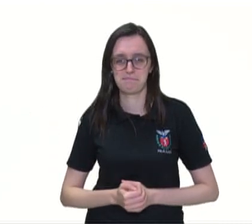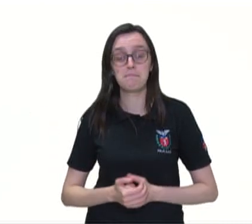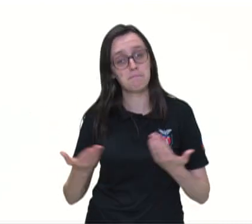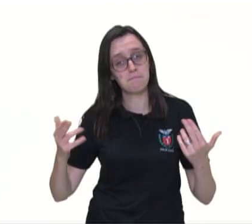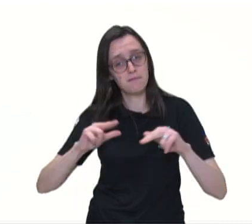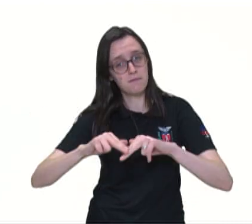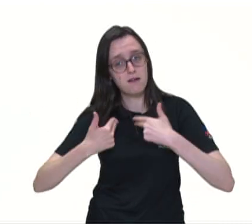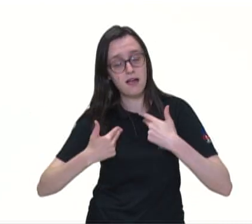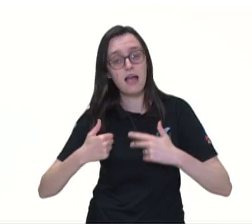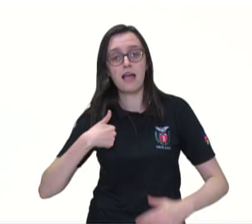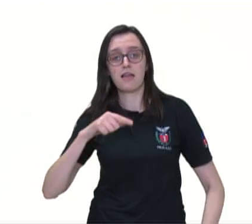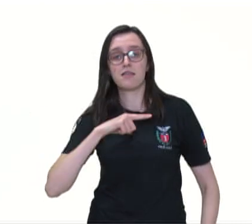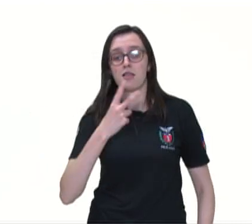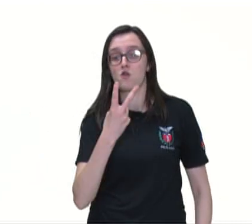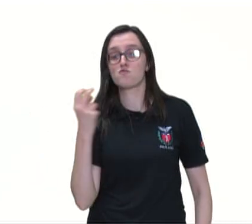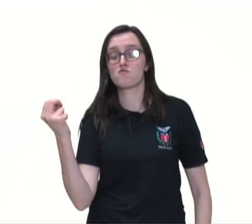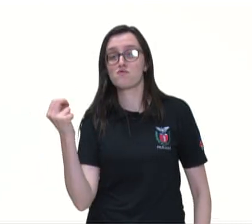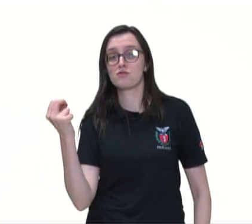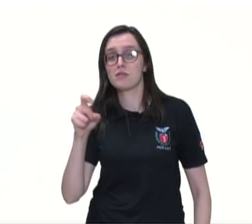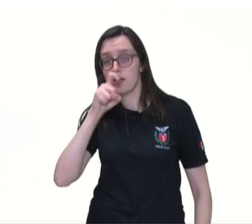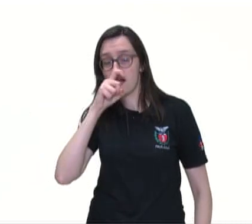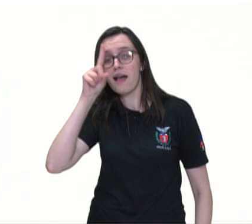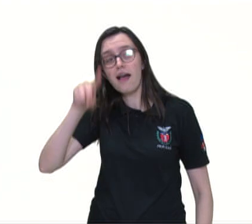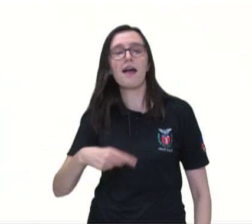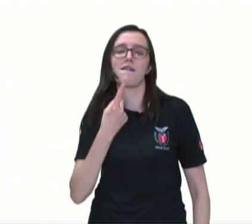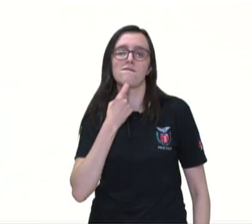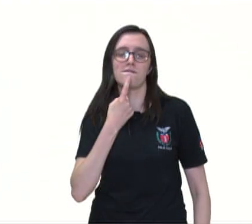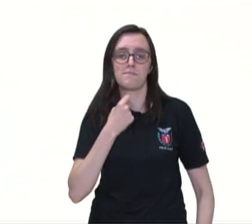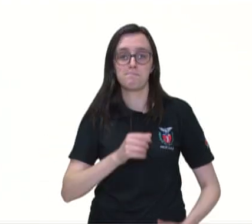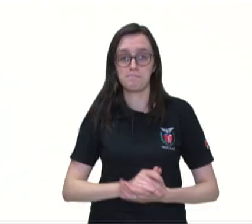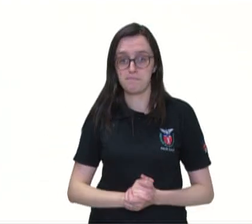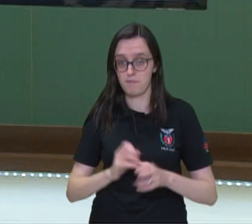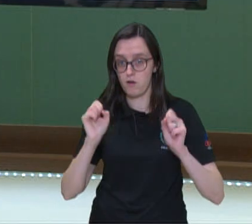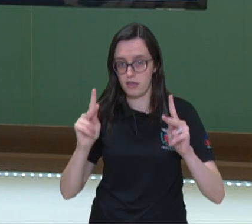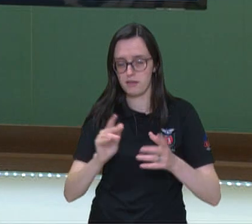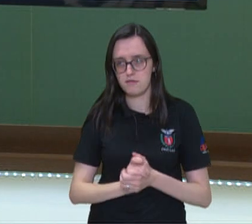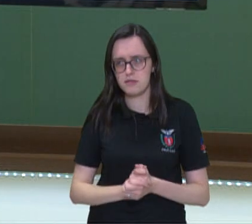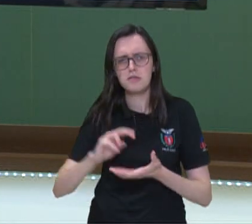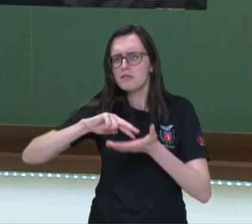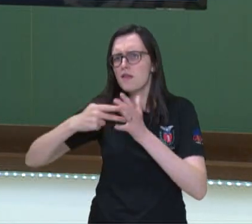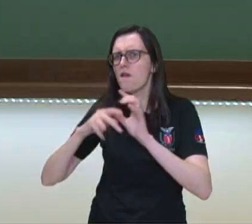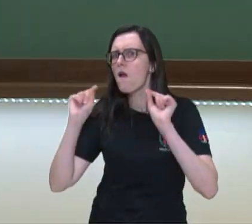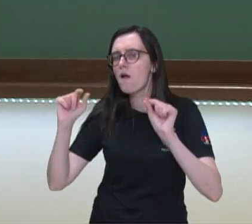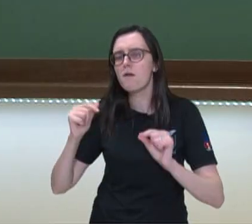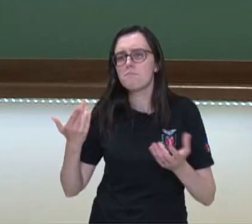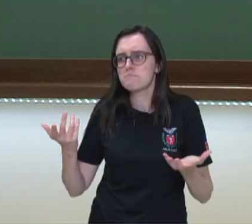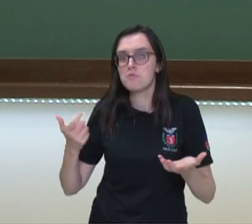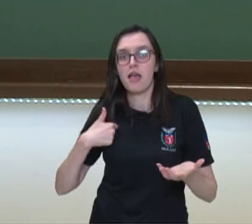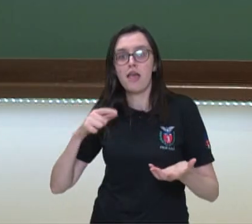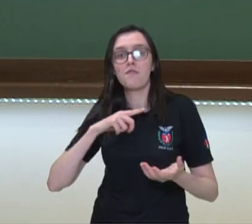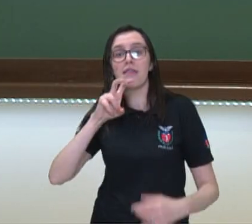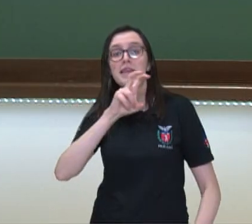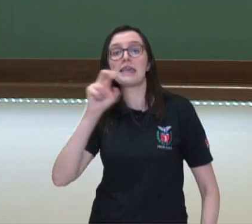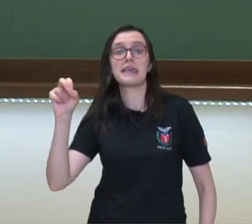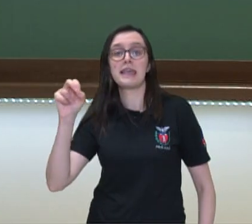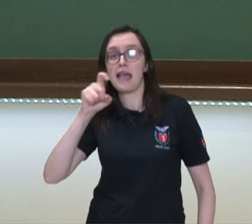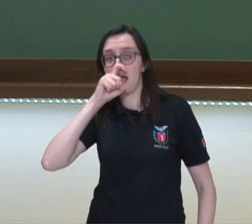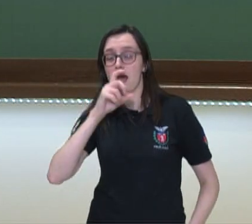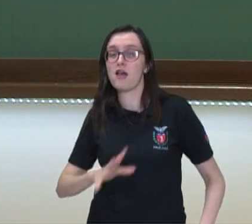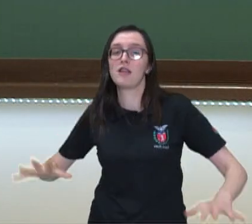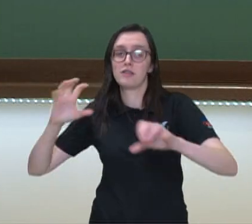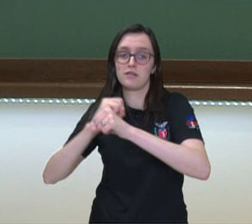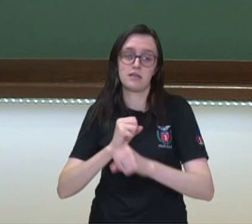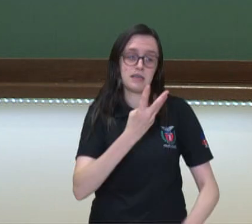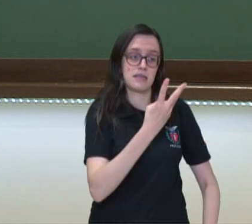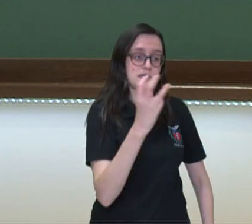Portanto, eu tenho 200 araras vermelhas. Tá? Ou seja, eu vou ter daí 500 araras no viveiro. 300